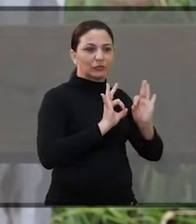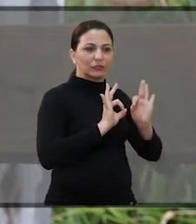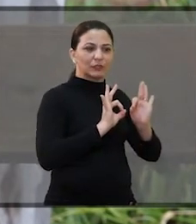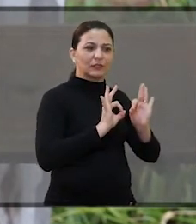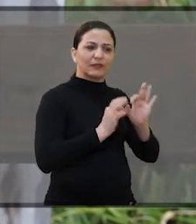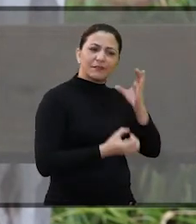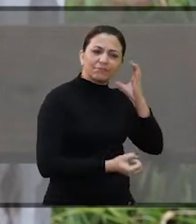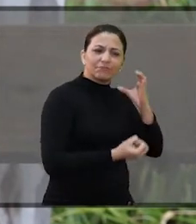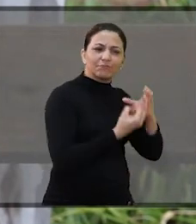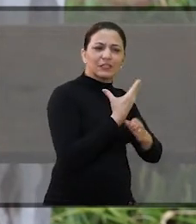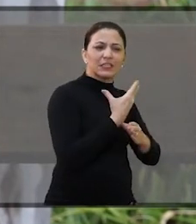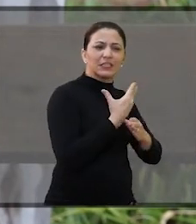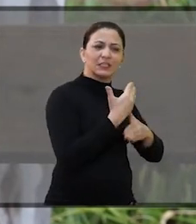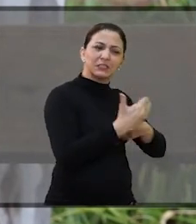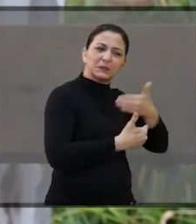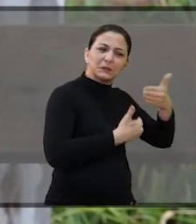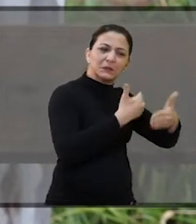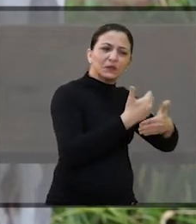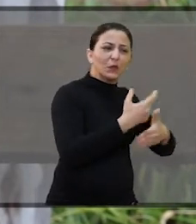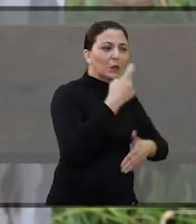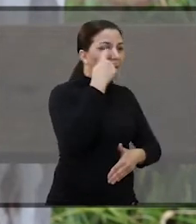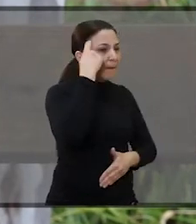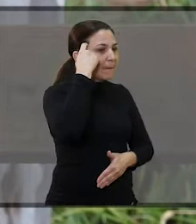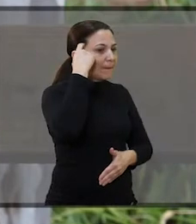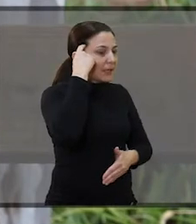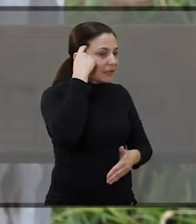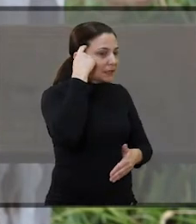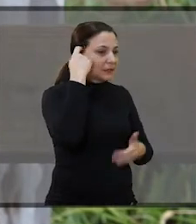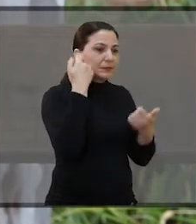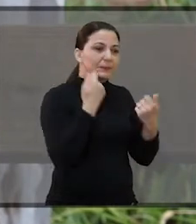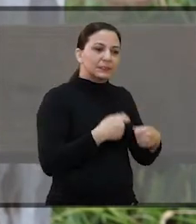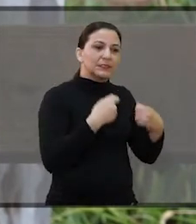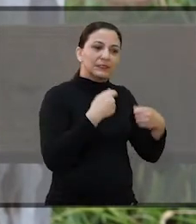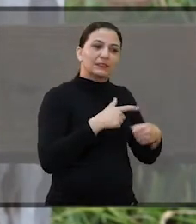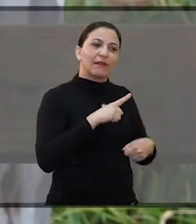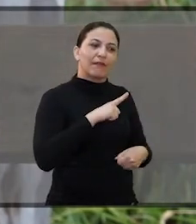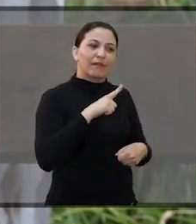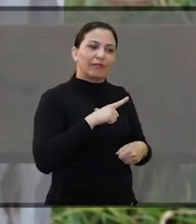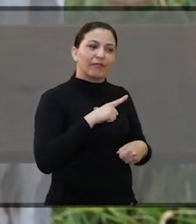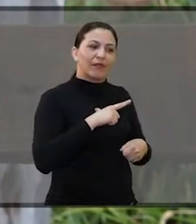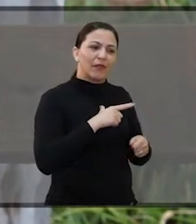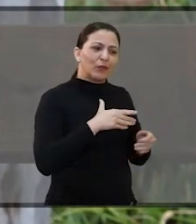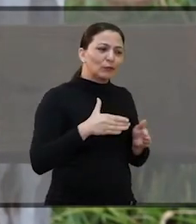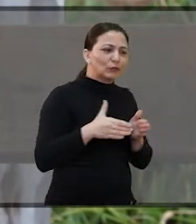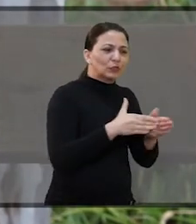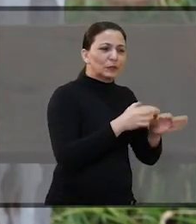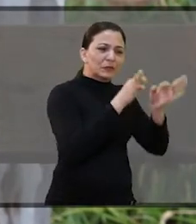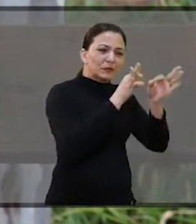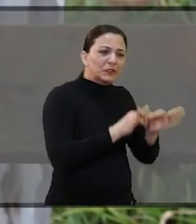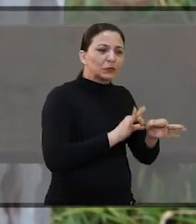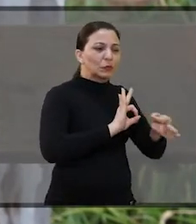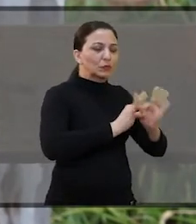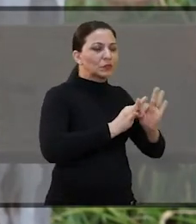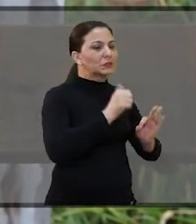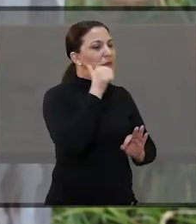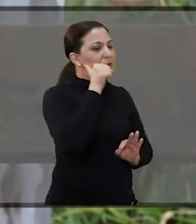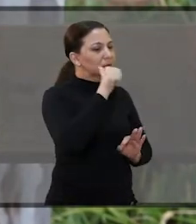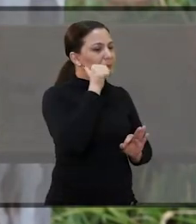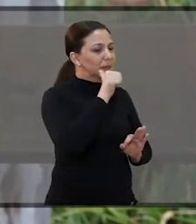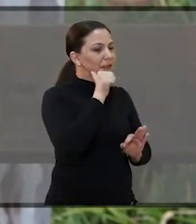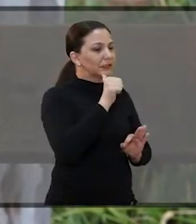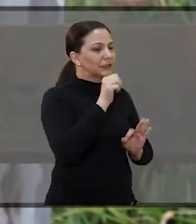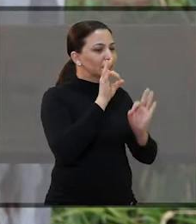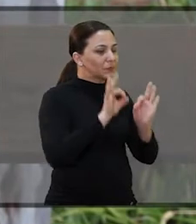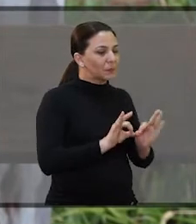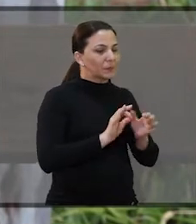que se criam, que se montam, que se idealizam, ele teria que ter essa direção que a Oficina das Meninas tem. em